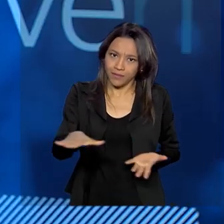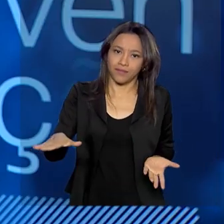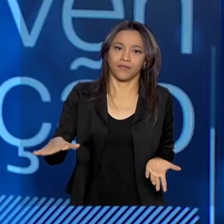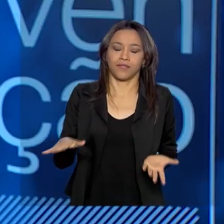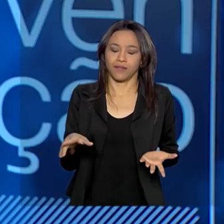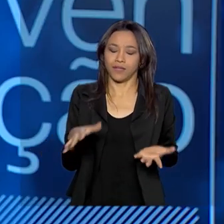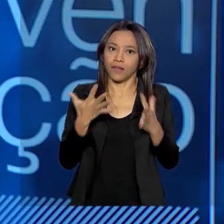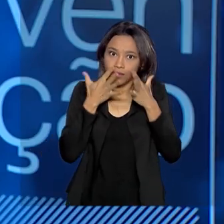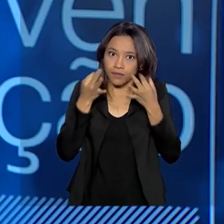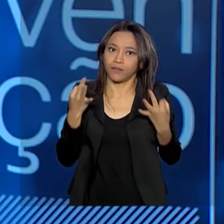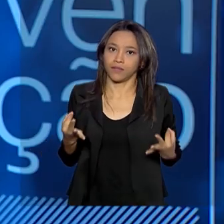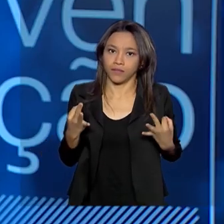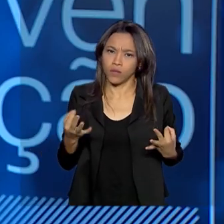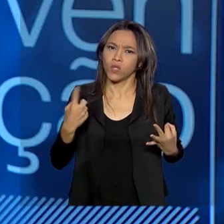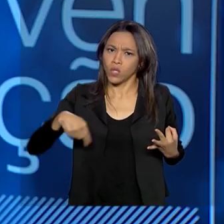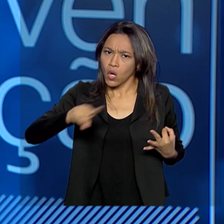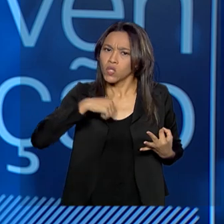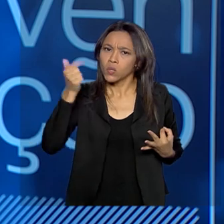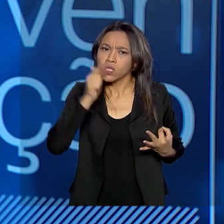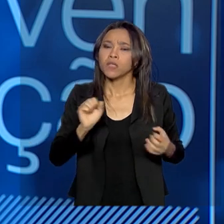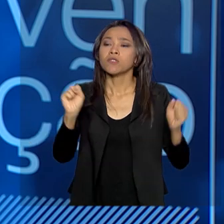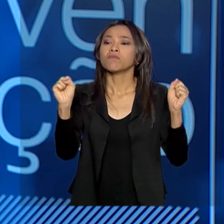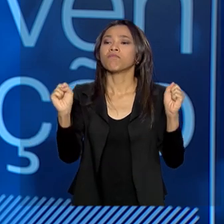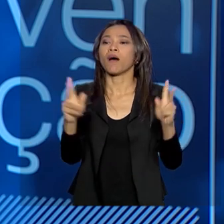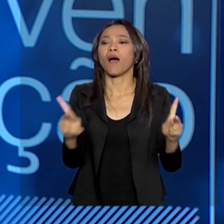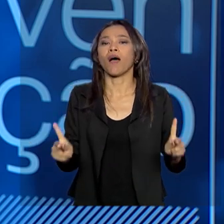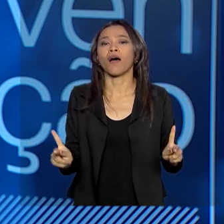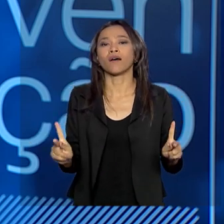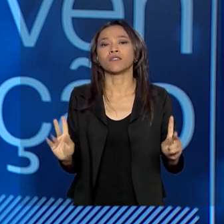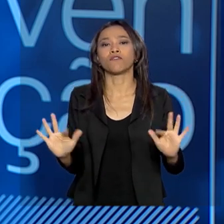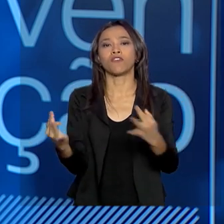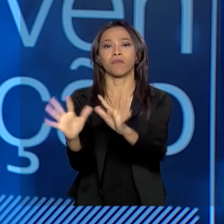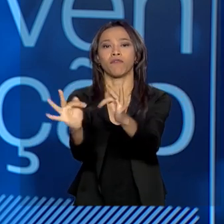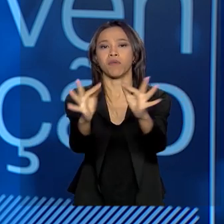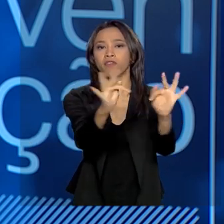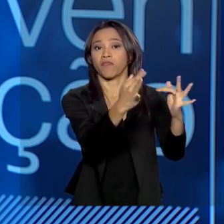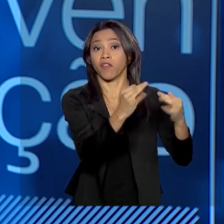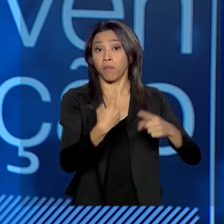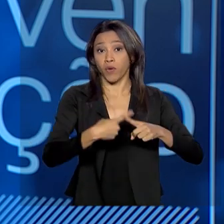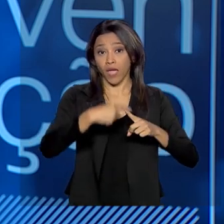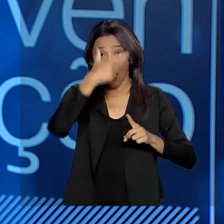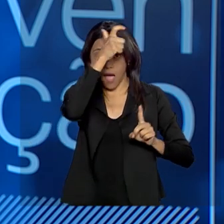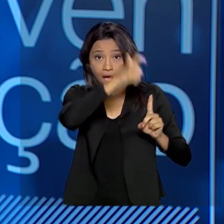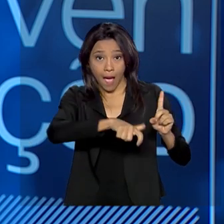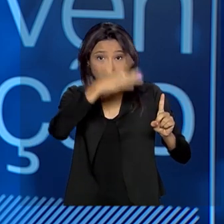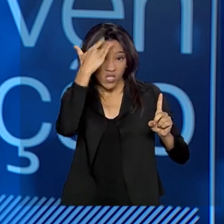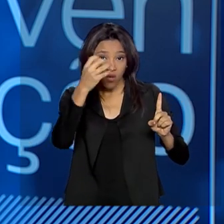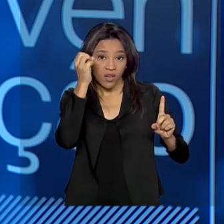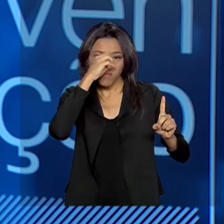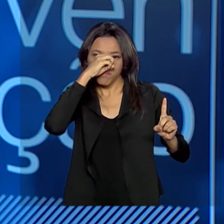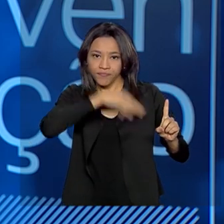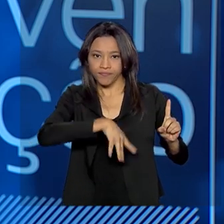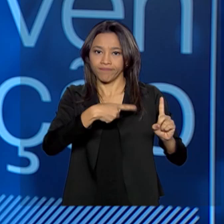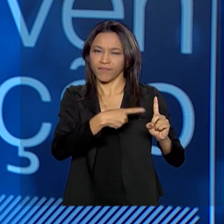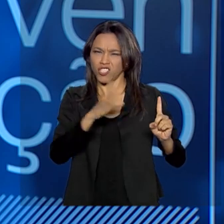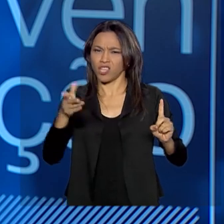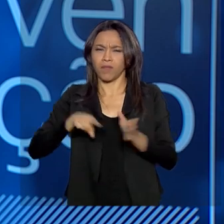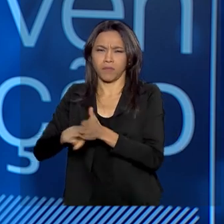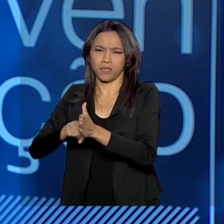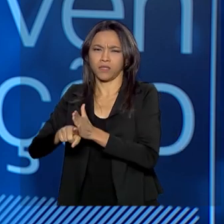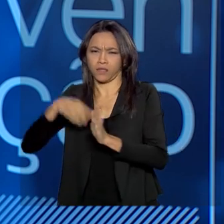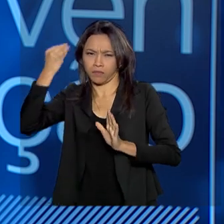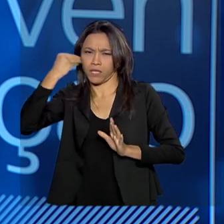veja bem, nós podemos pacificar as próprias famílias. Porque o próprio agressor, e já existem experiências nesse sentido,